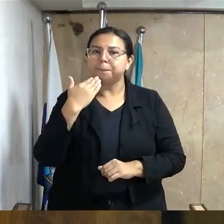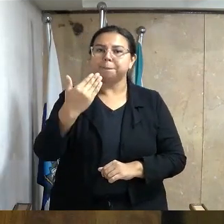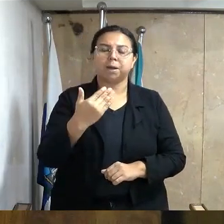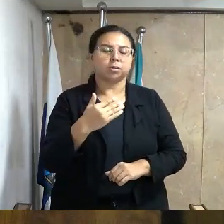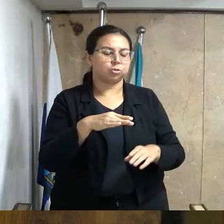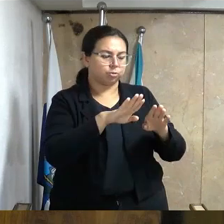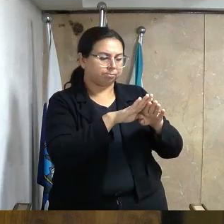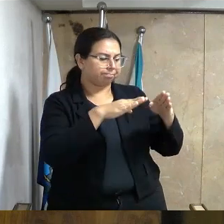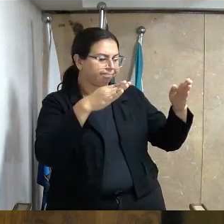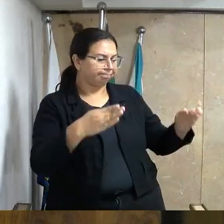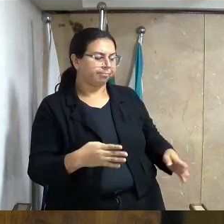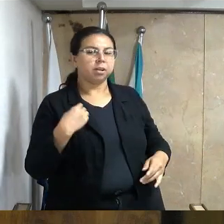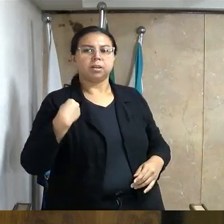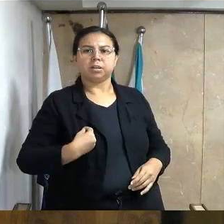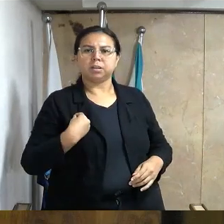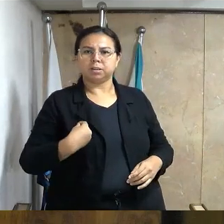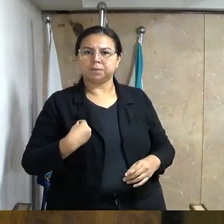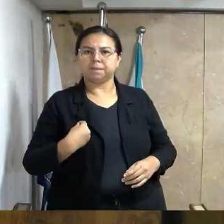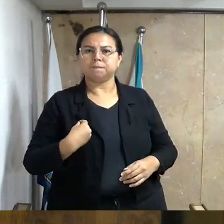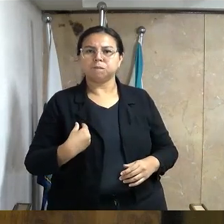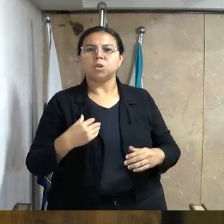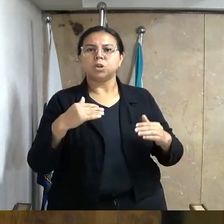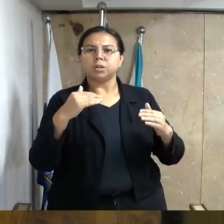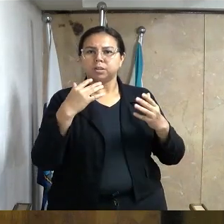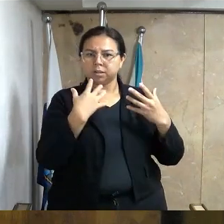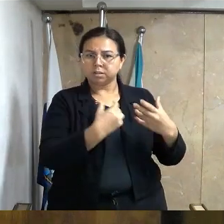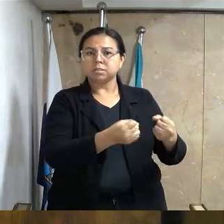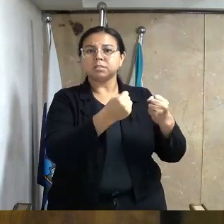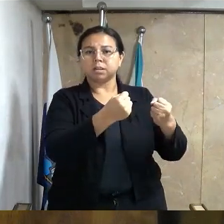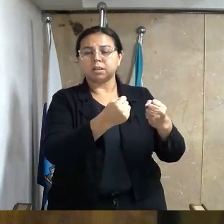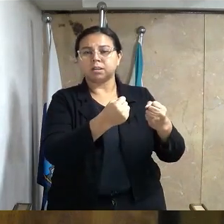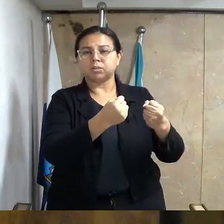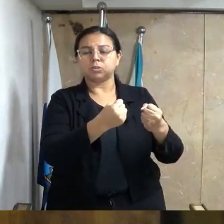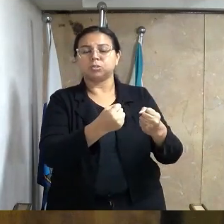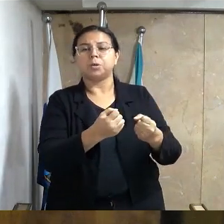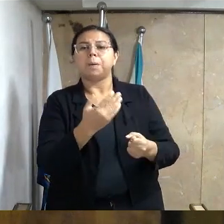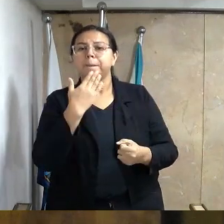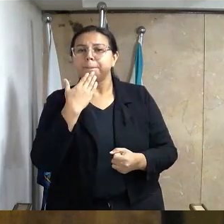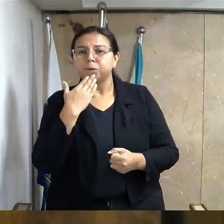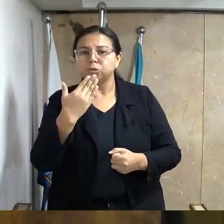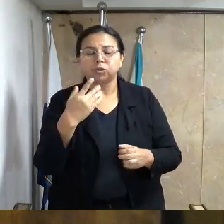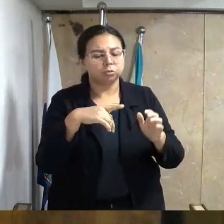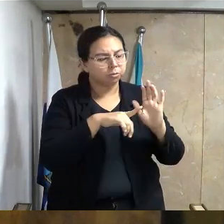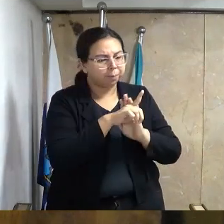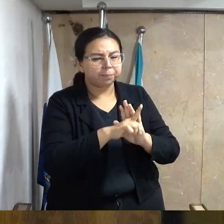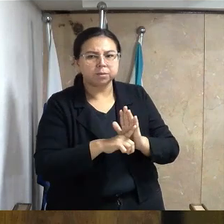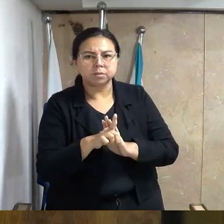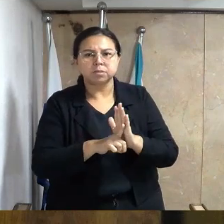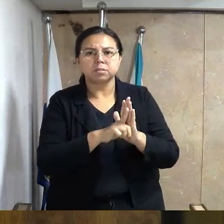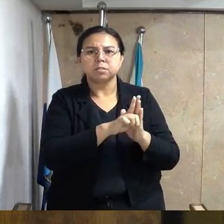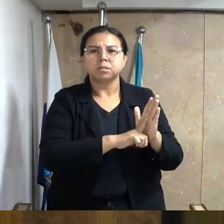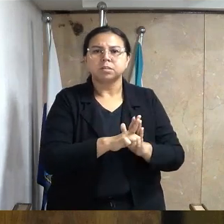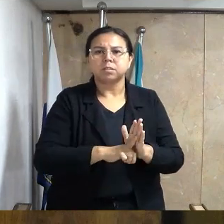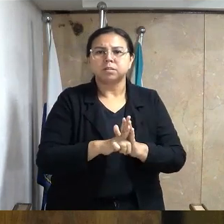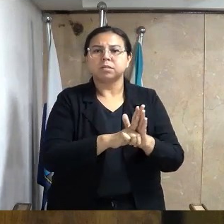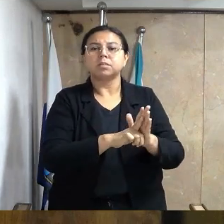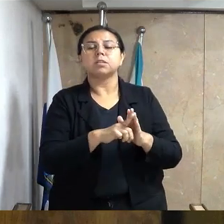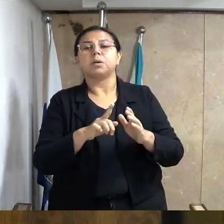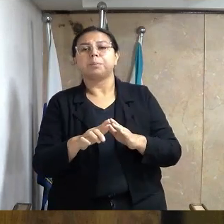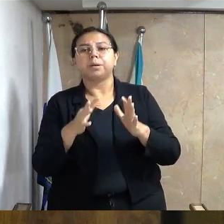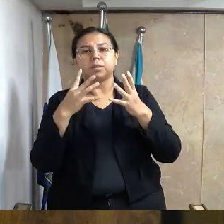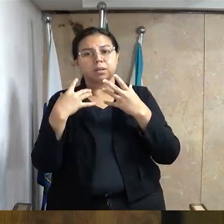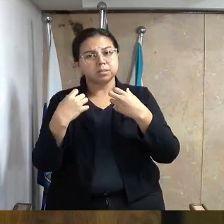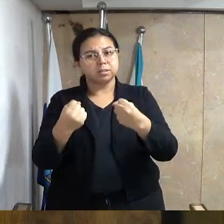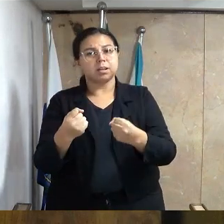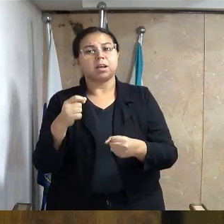mesa que seja oficiada ao Excelentíssimo Prefeito, solicitando um estudo para viabilizar a adesão de